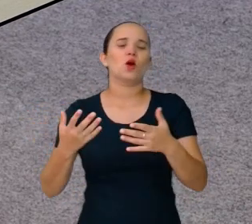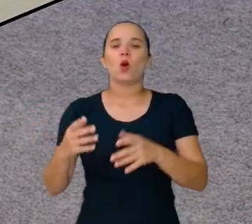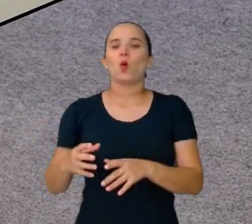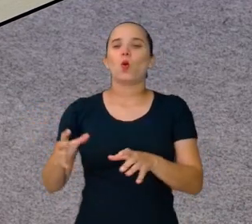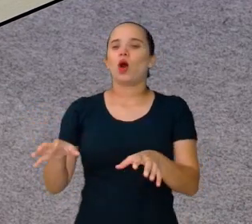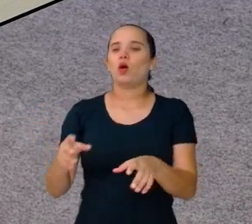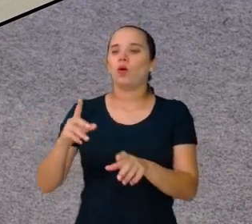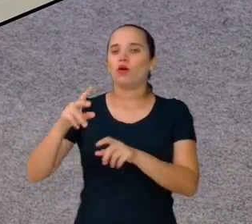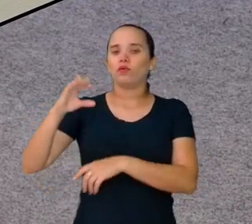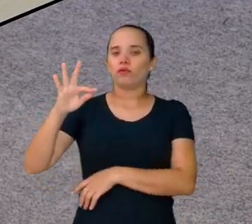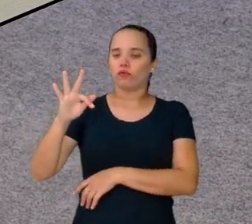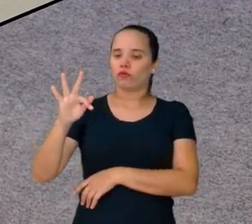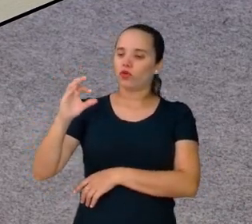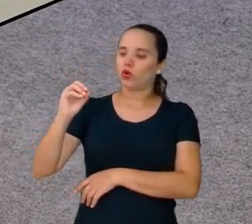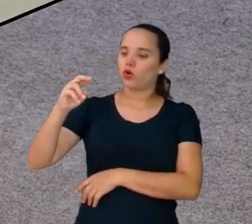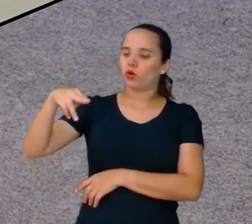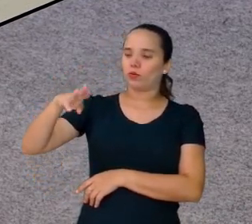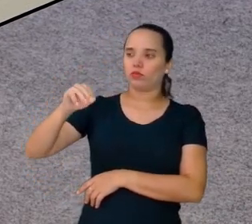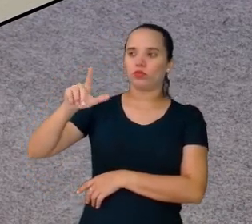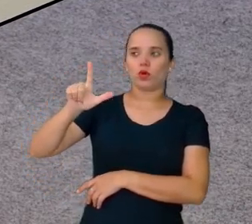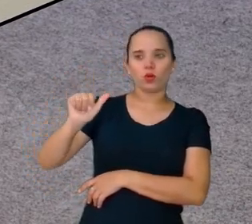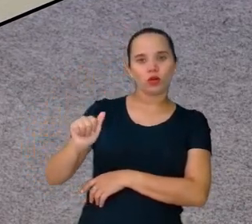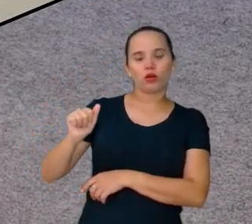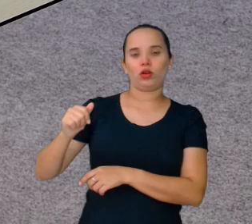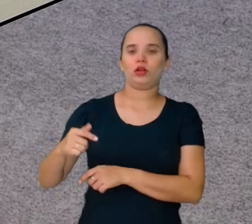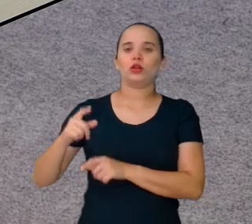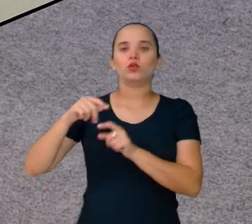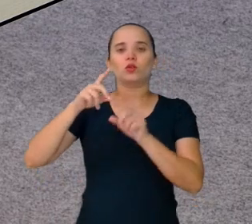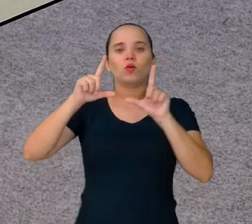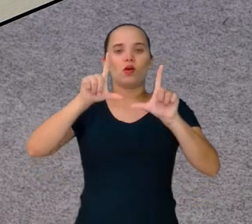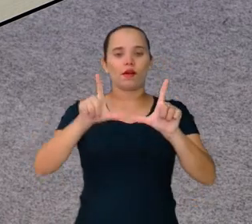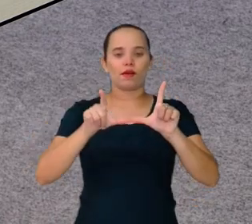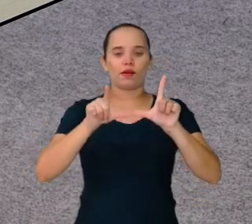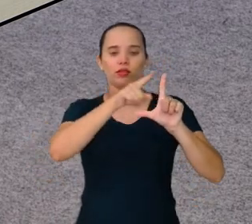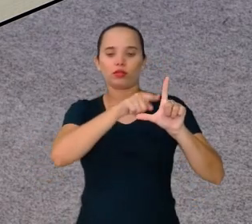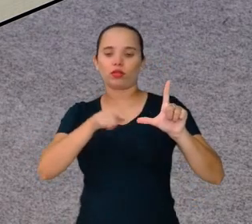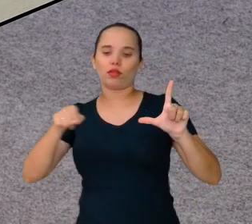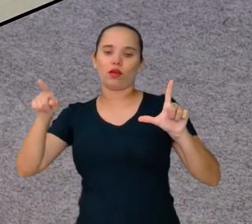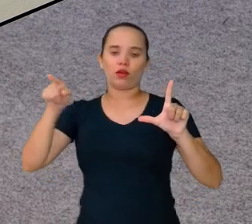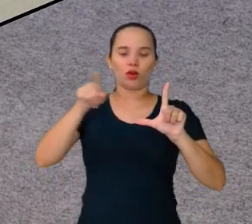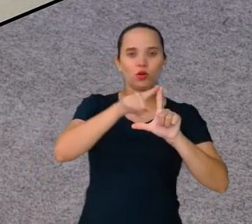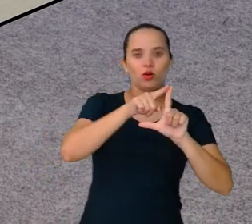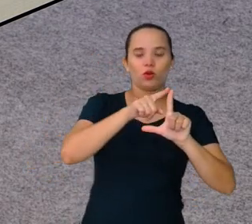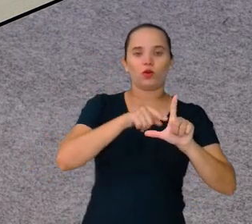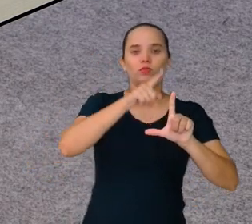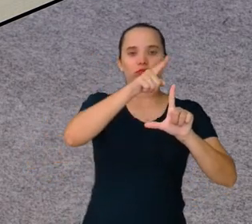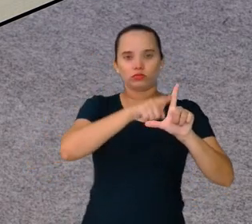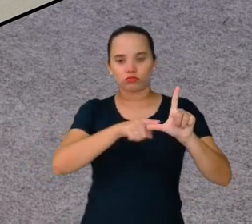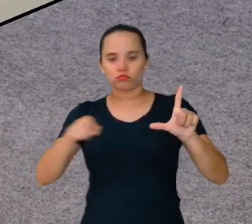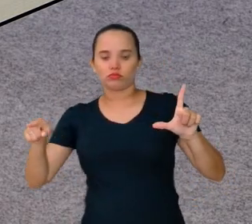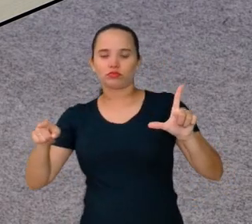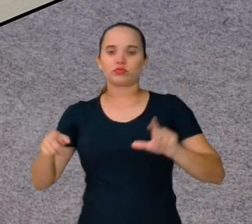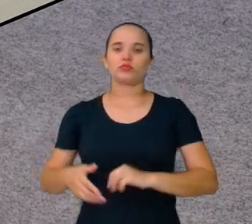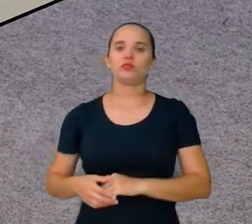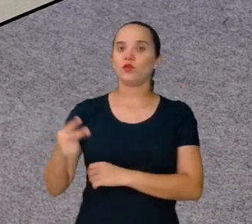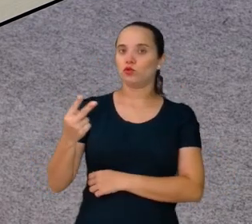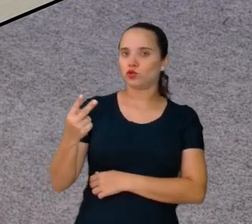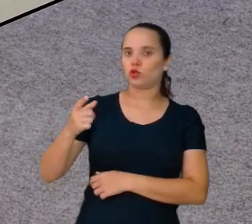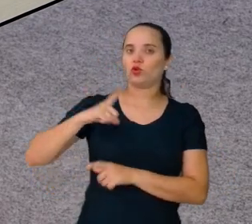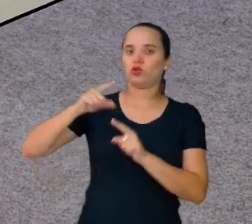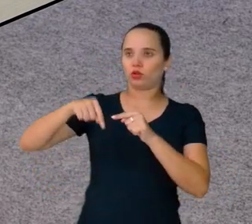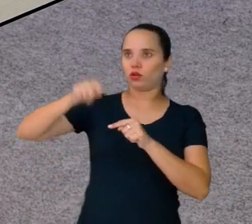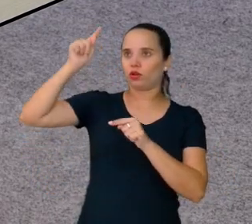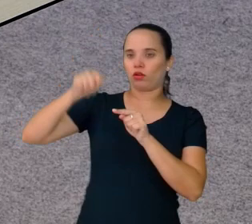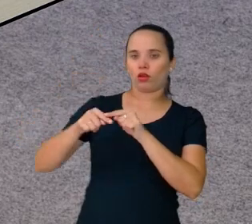acontece com o quadrado? Tanto a base quanto a altura têm a mesma medida. Cheguei em 16. Está longe de